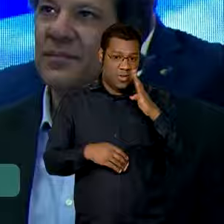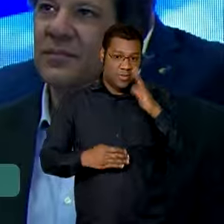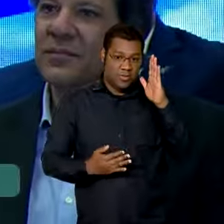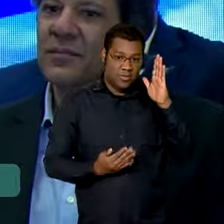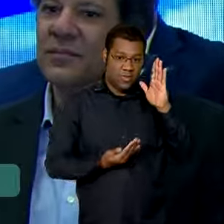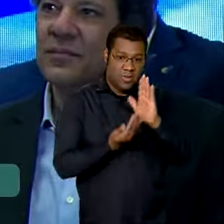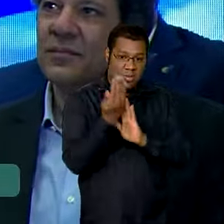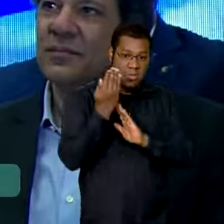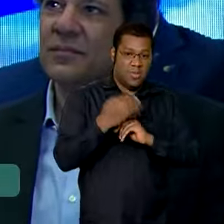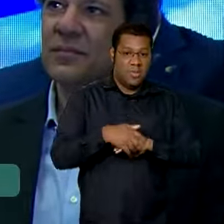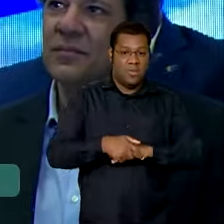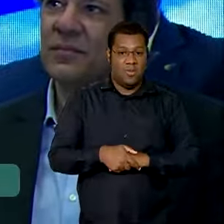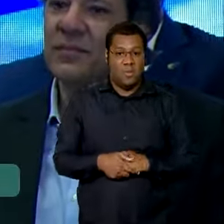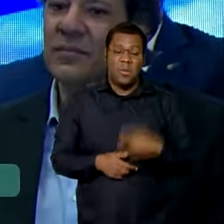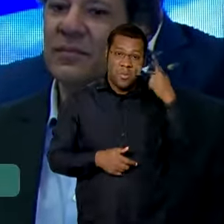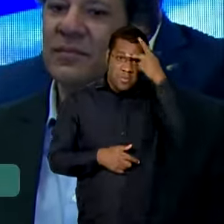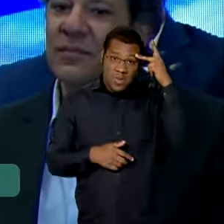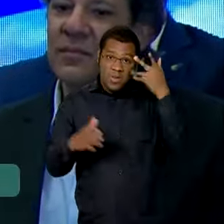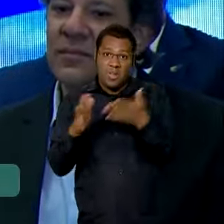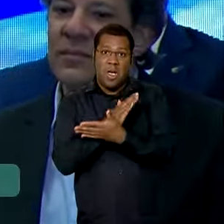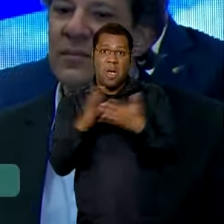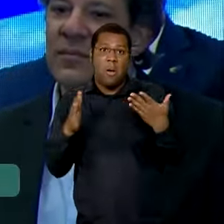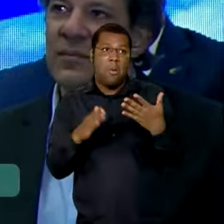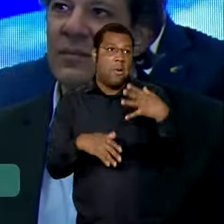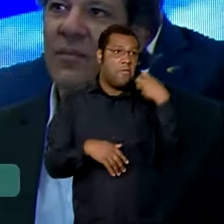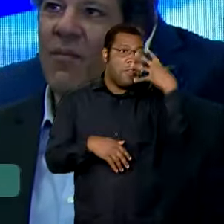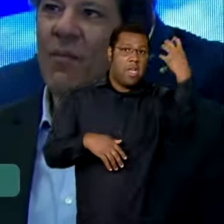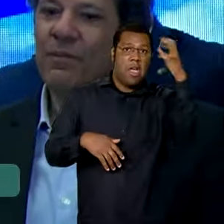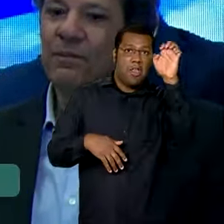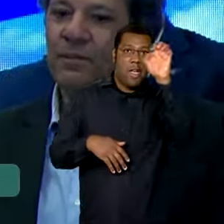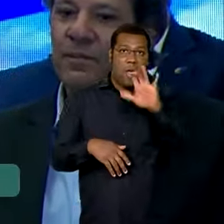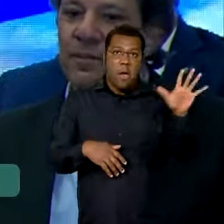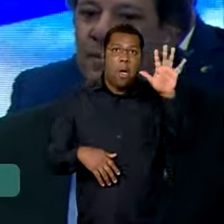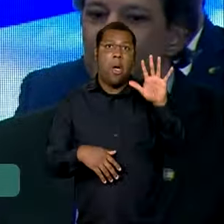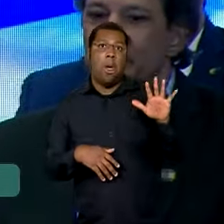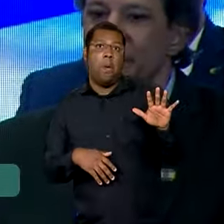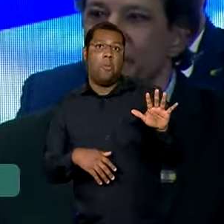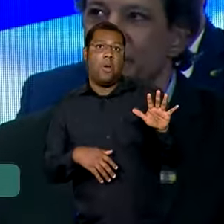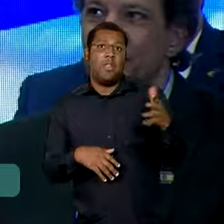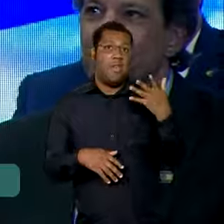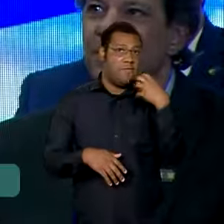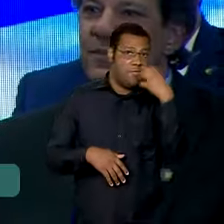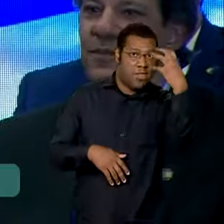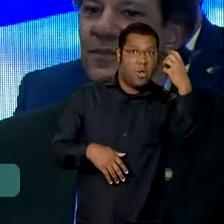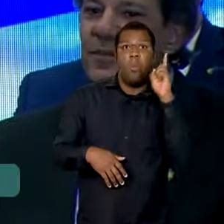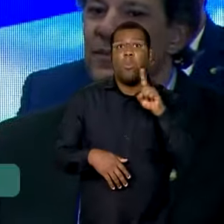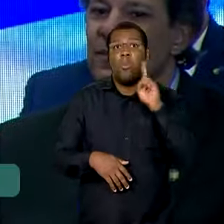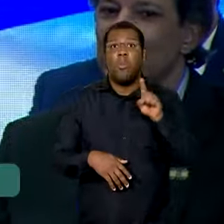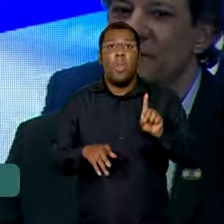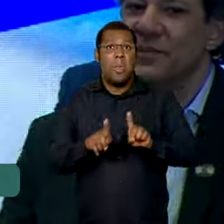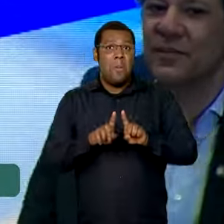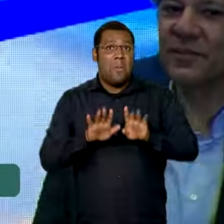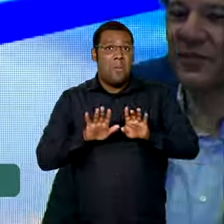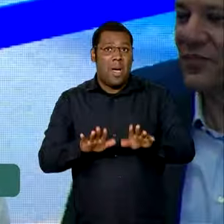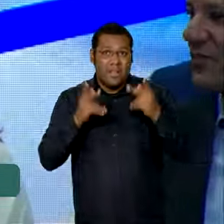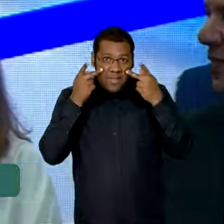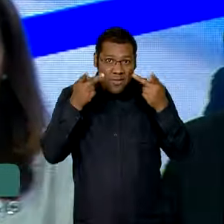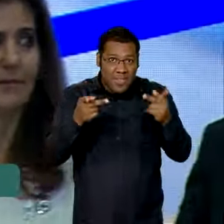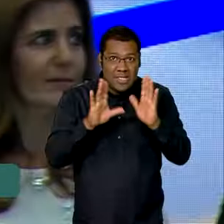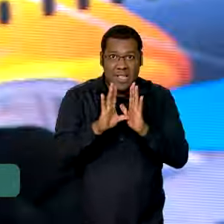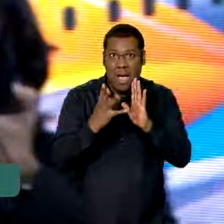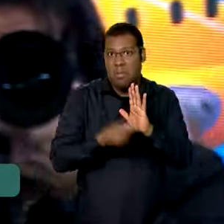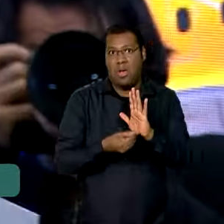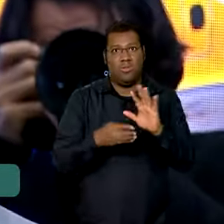Amazônia e vão para a Europa, e vão para os Estados Unidos, não vão para a Amazônia. Porque nós temos culpa,